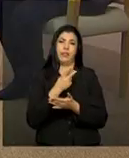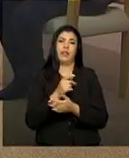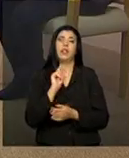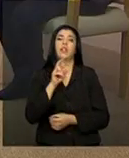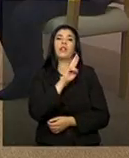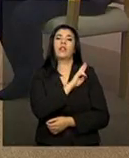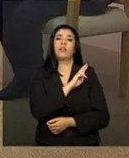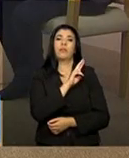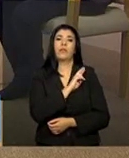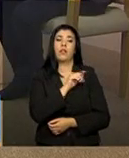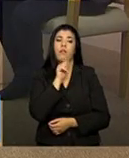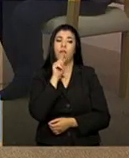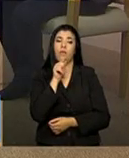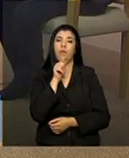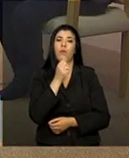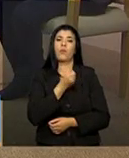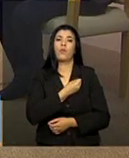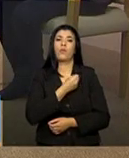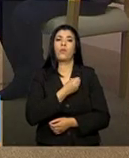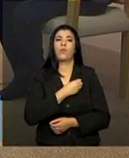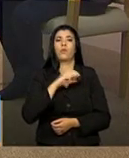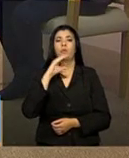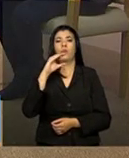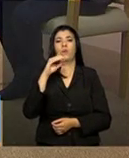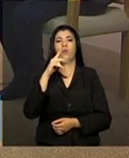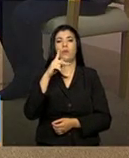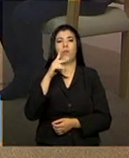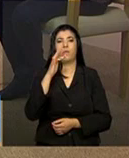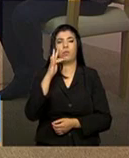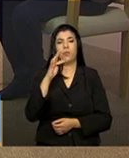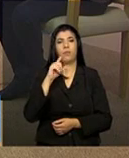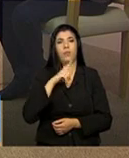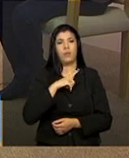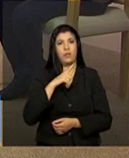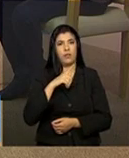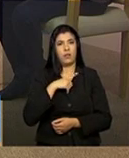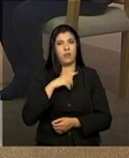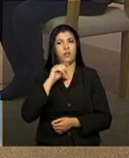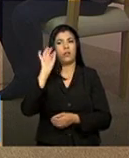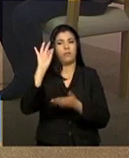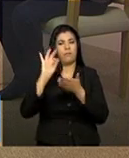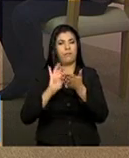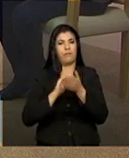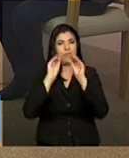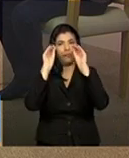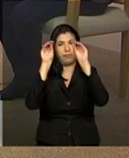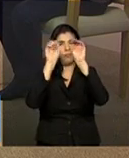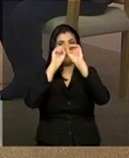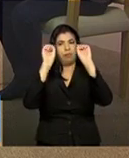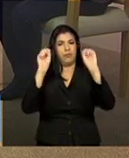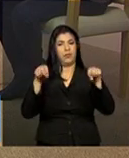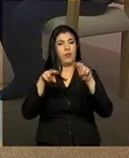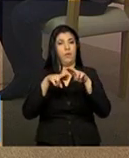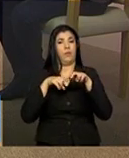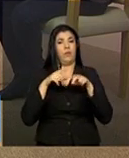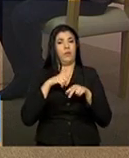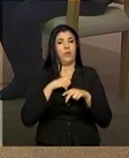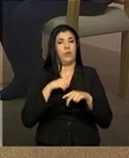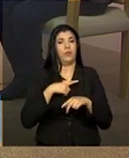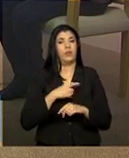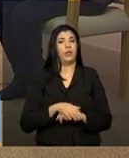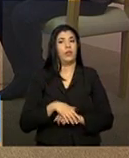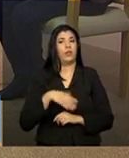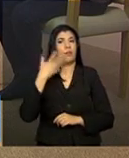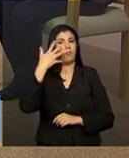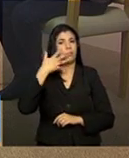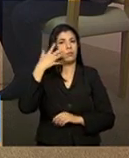aquele CPF, né, que logou no sistema e ficou registrado. Por isso que a gente implementou a política de senhas para que o